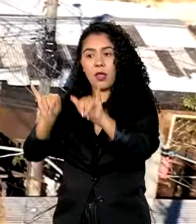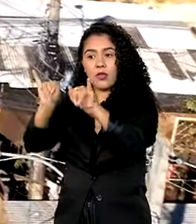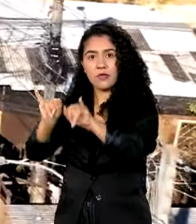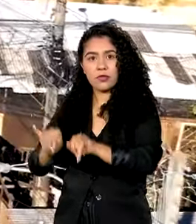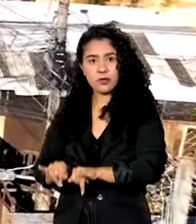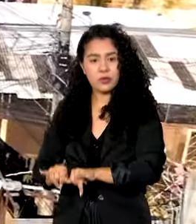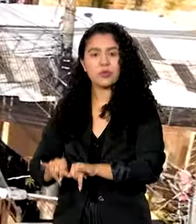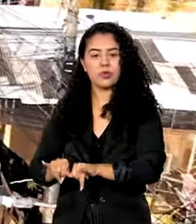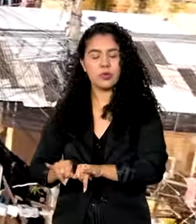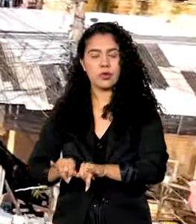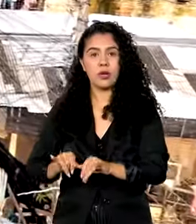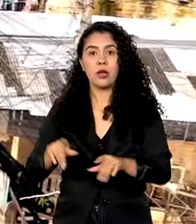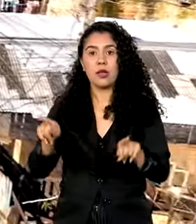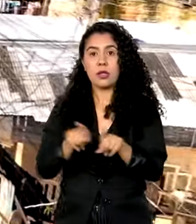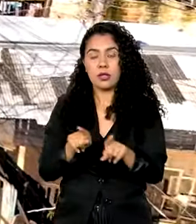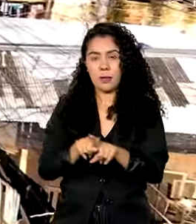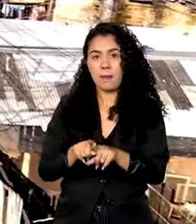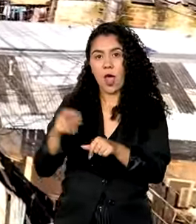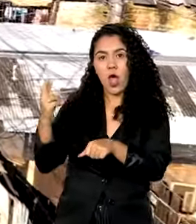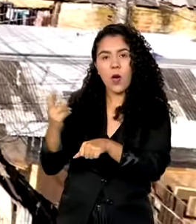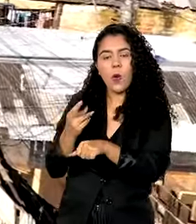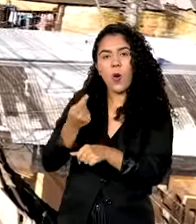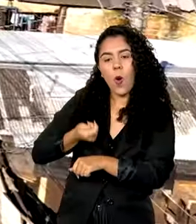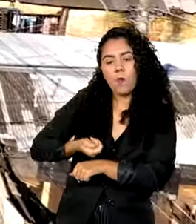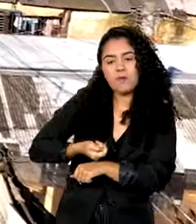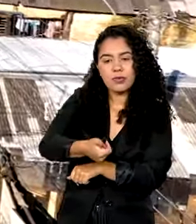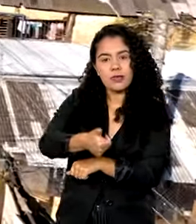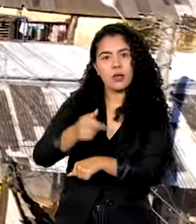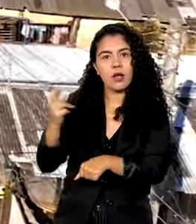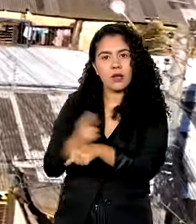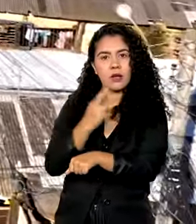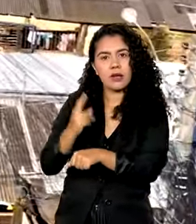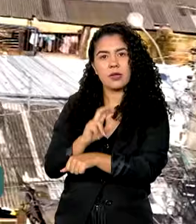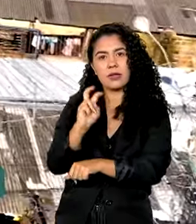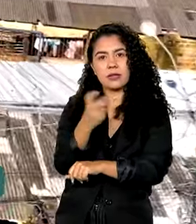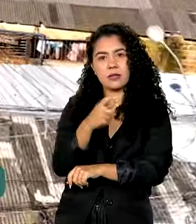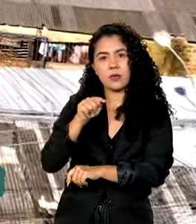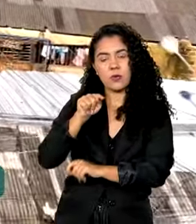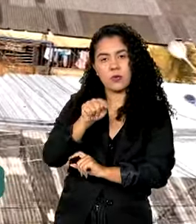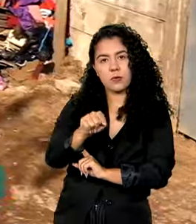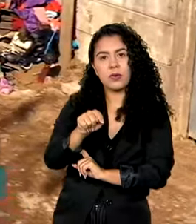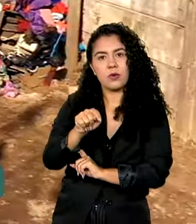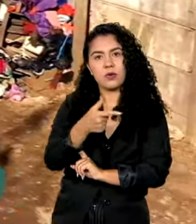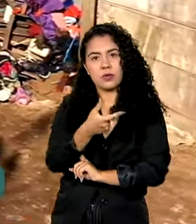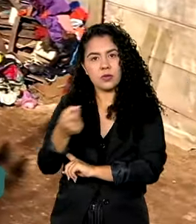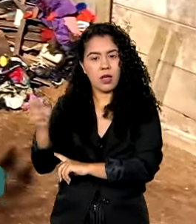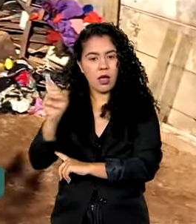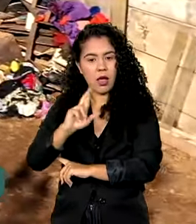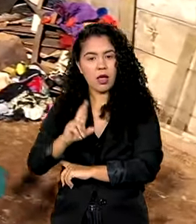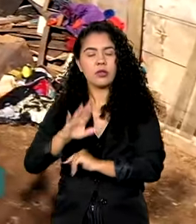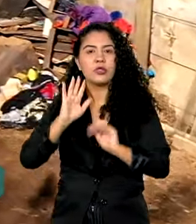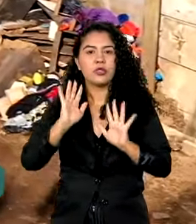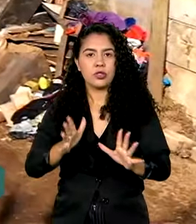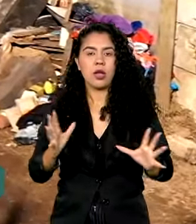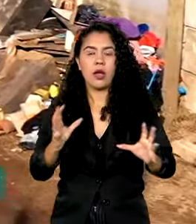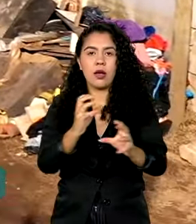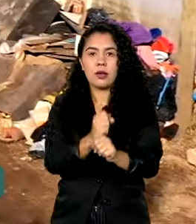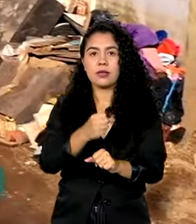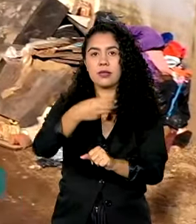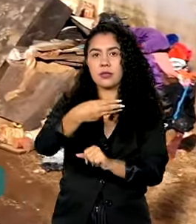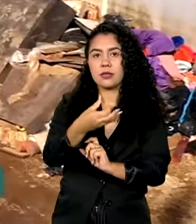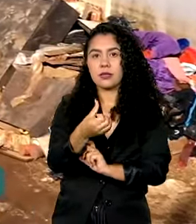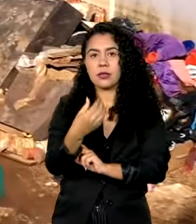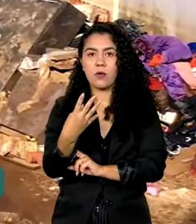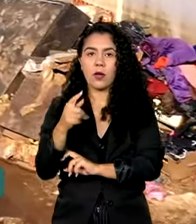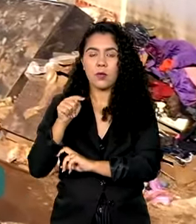-reconstrução, no valor de 5.100 reais, já está disponível para aproximadamente 364 mil